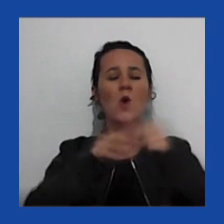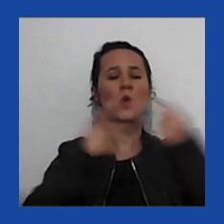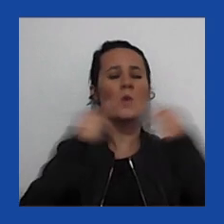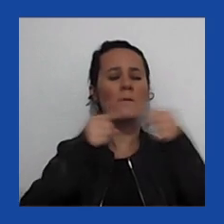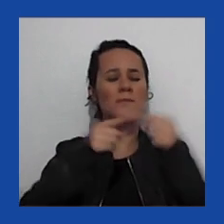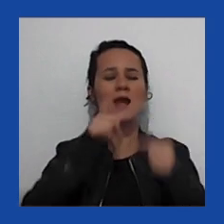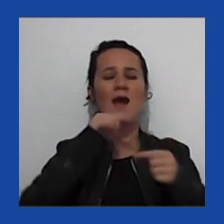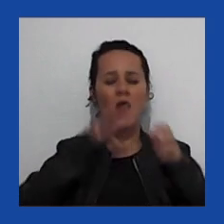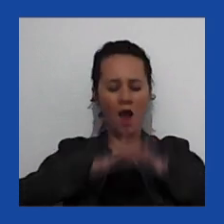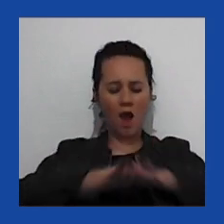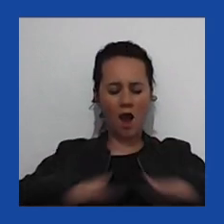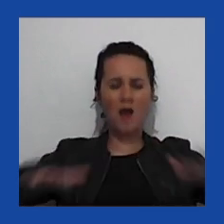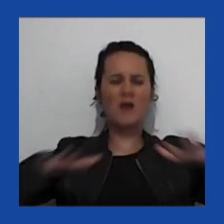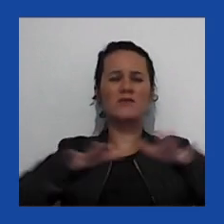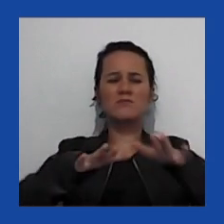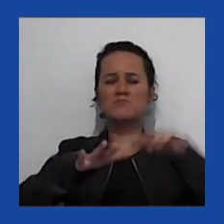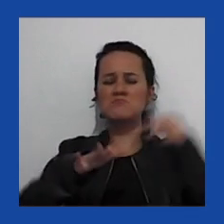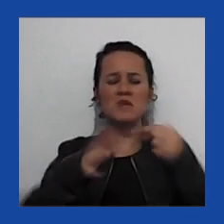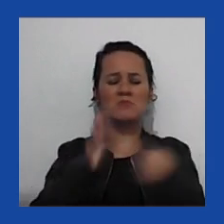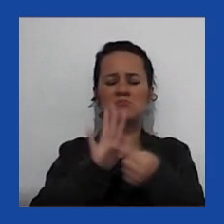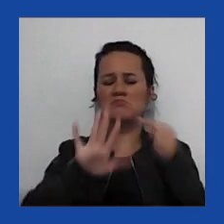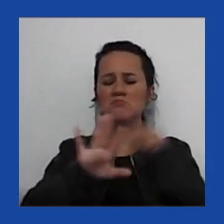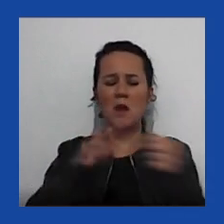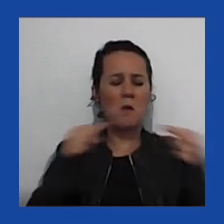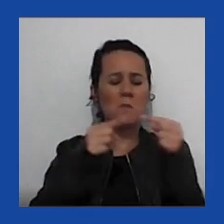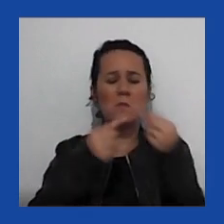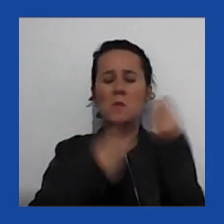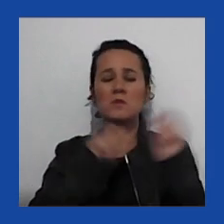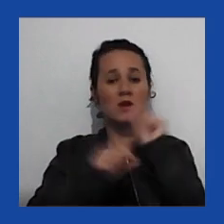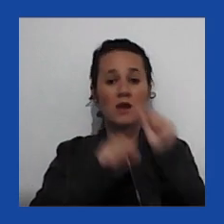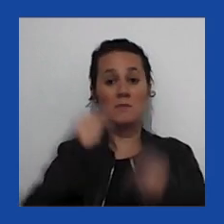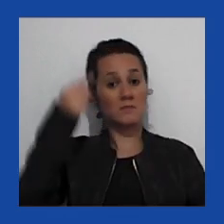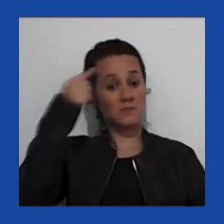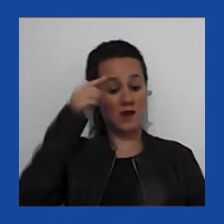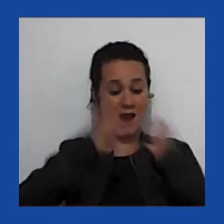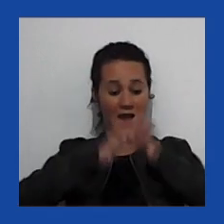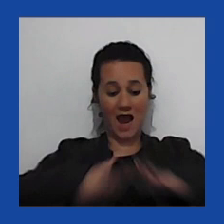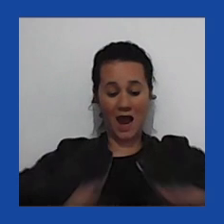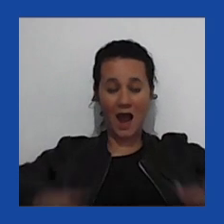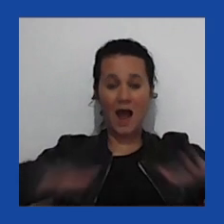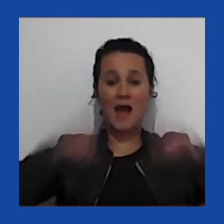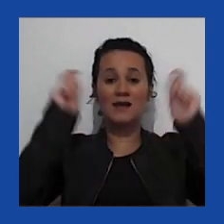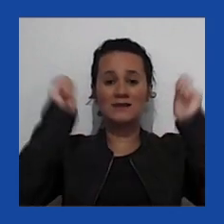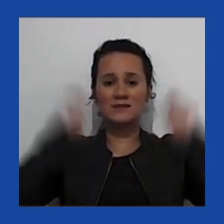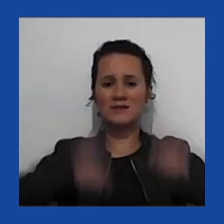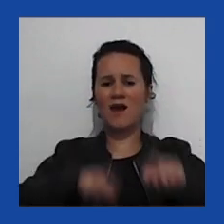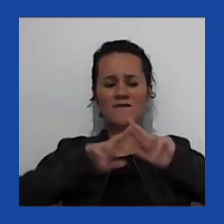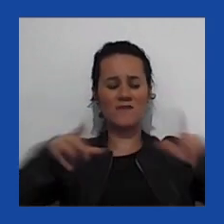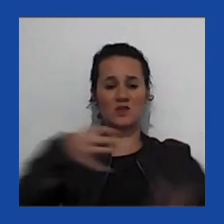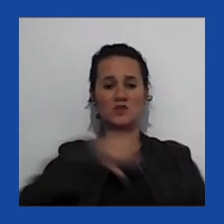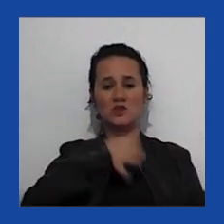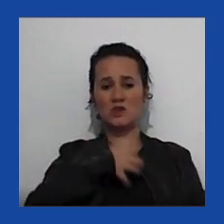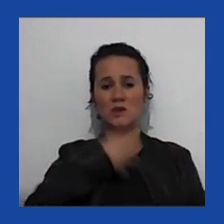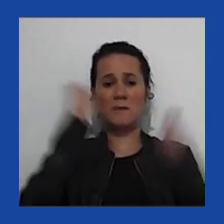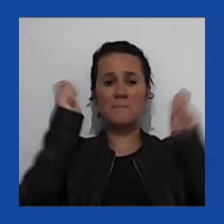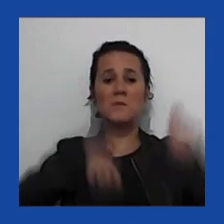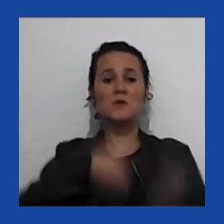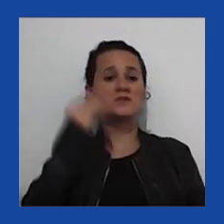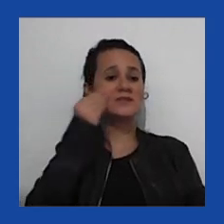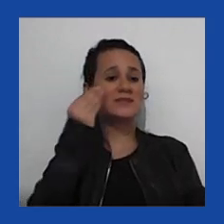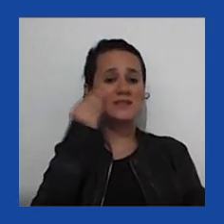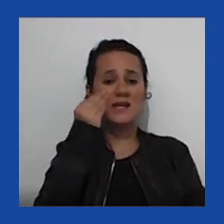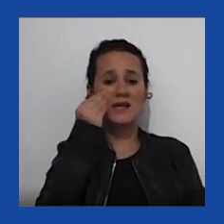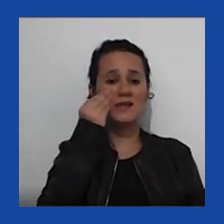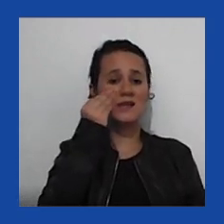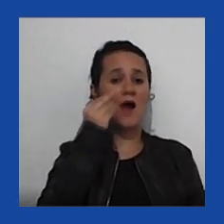que os geólogos sabem que lagos podem ser formados em várias maneiras. Você pode chegar ao mesmo resultado